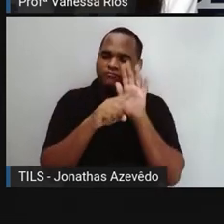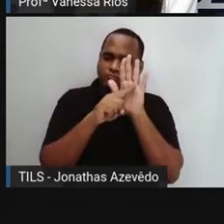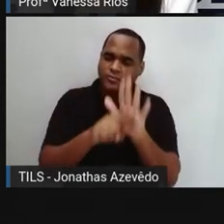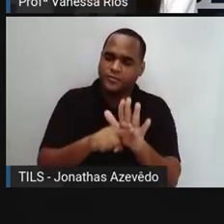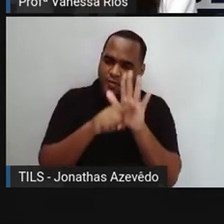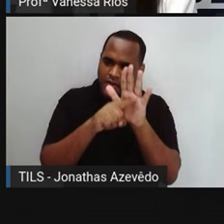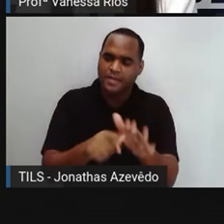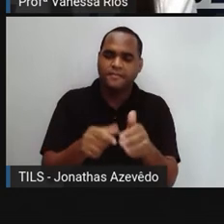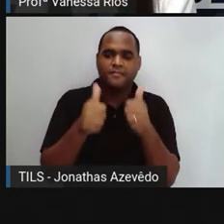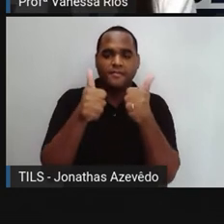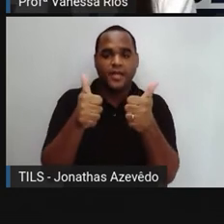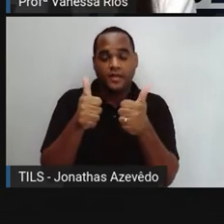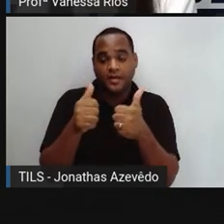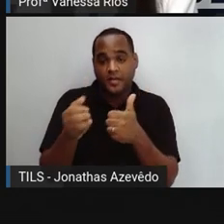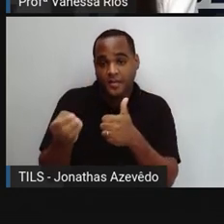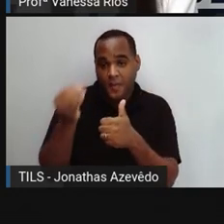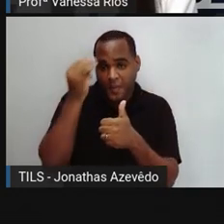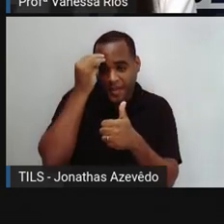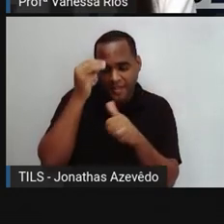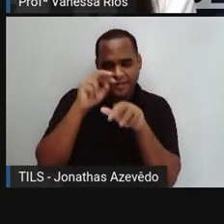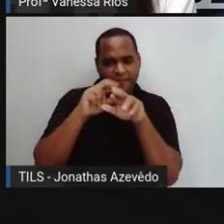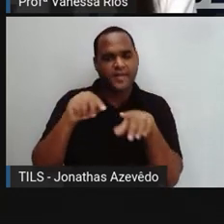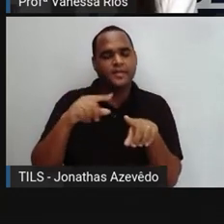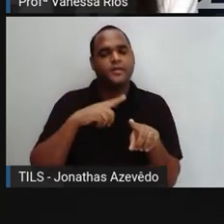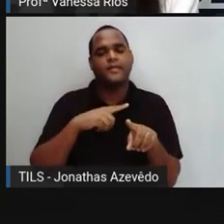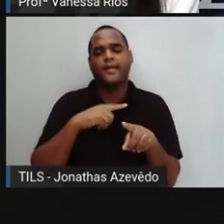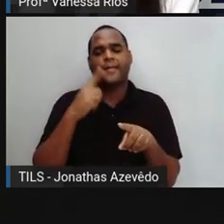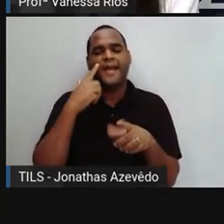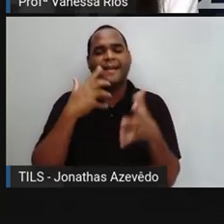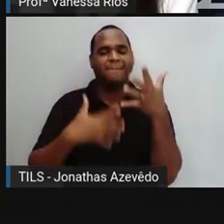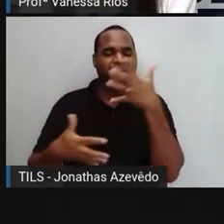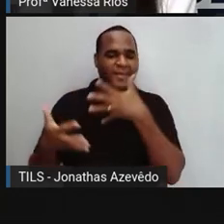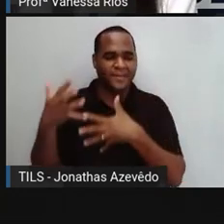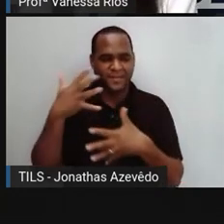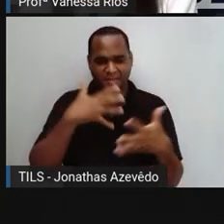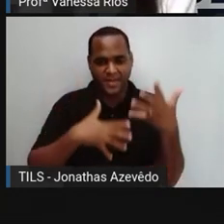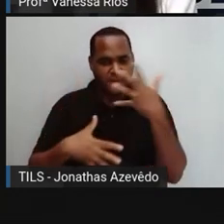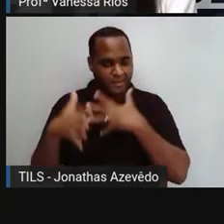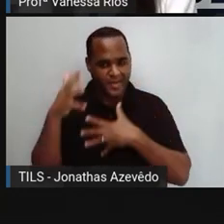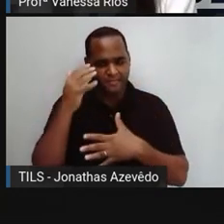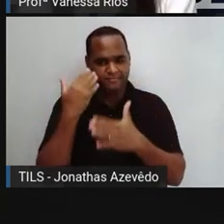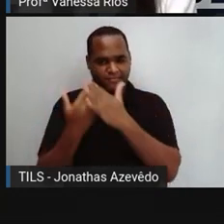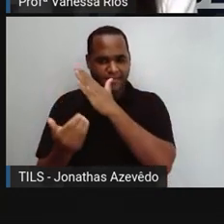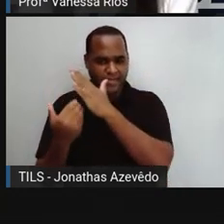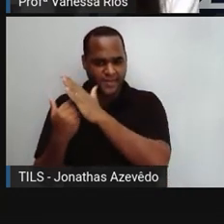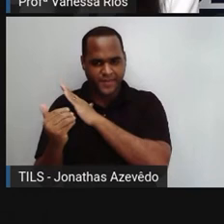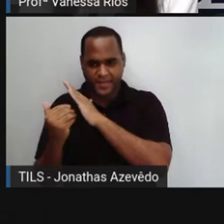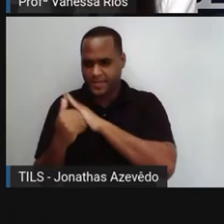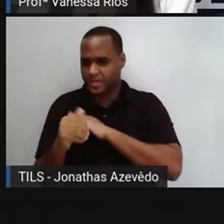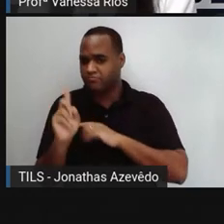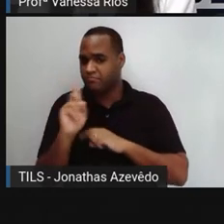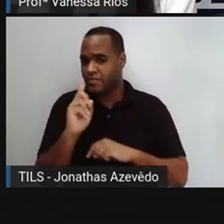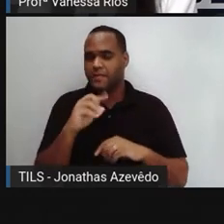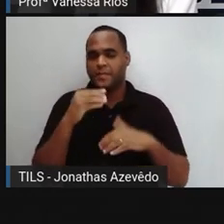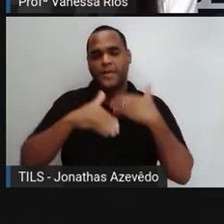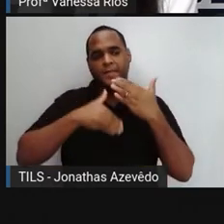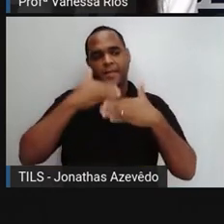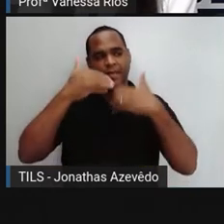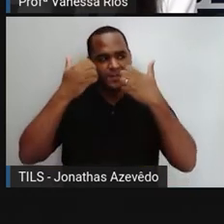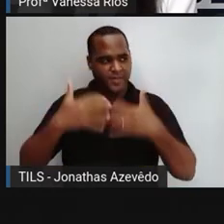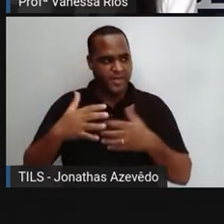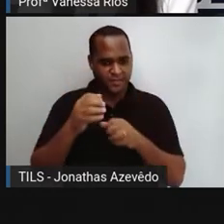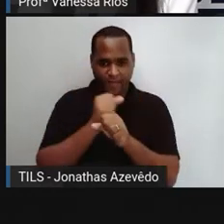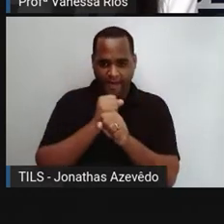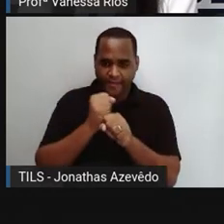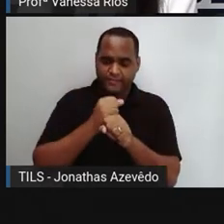que muitas memórias não se percam, não sejam aí perdidas no decorrer do tempo, no